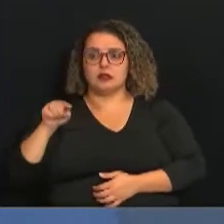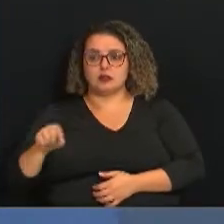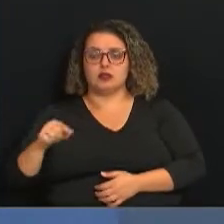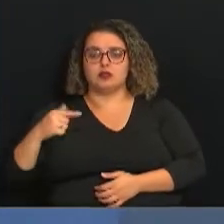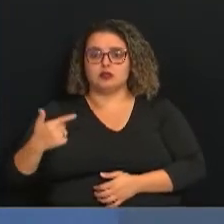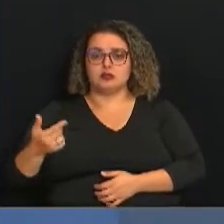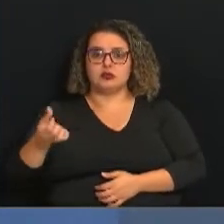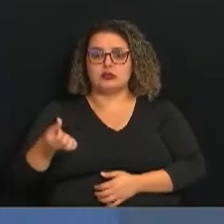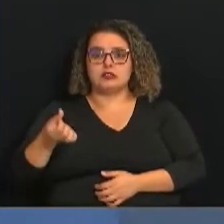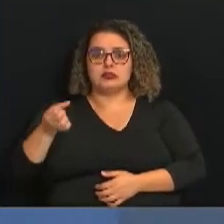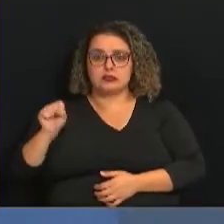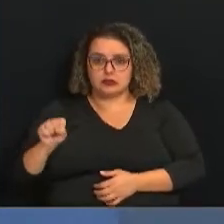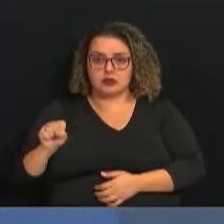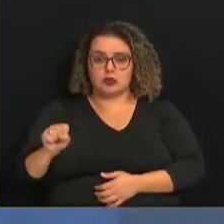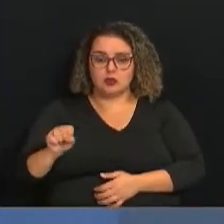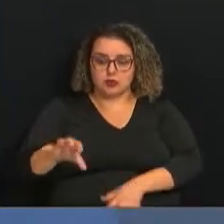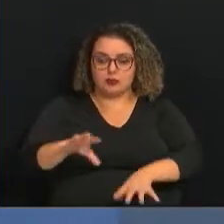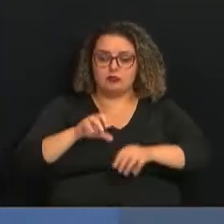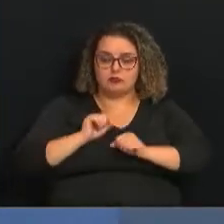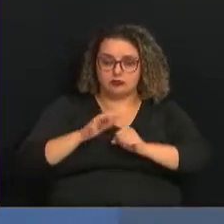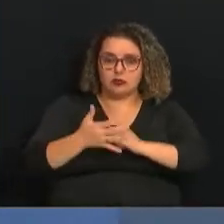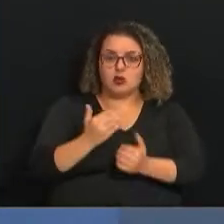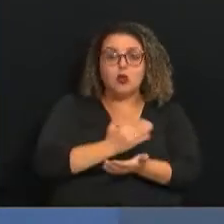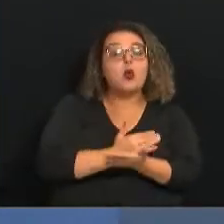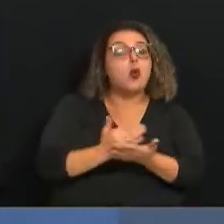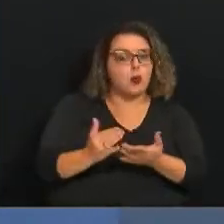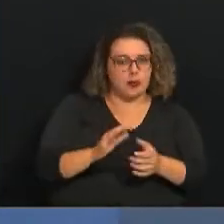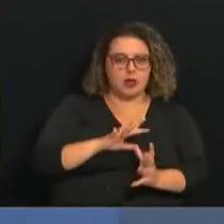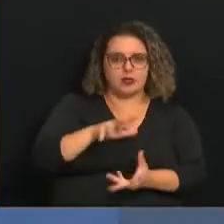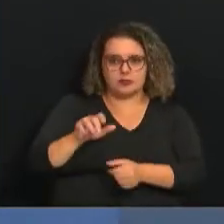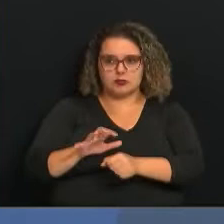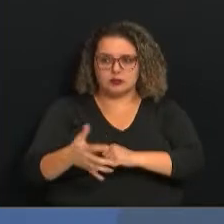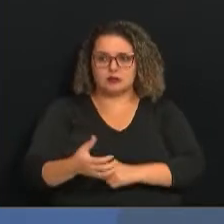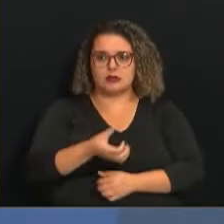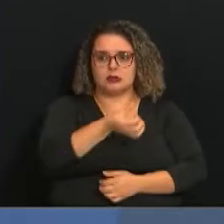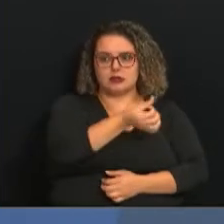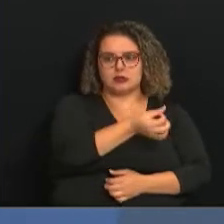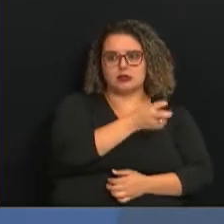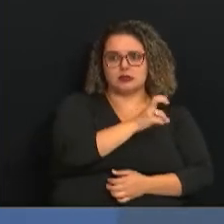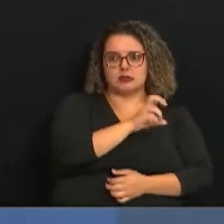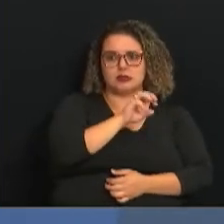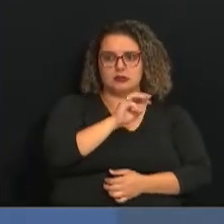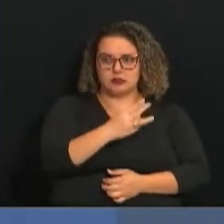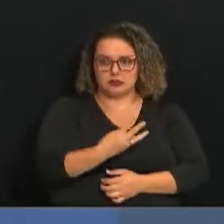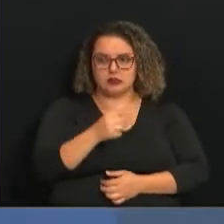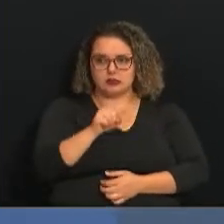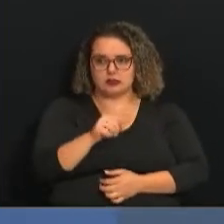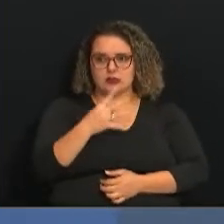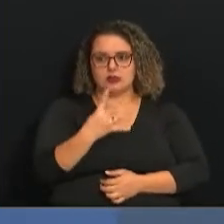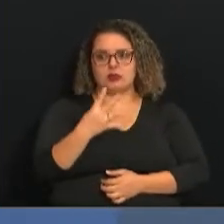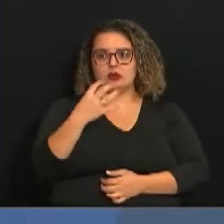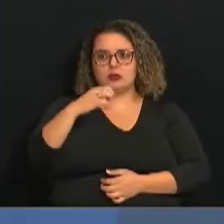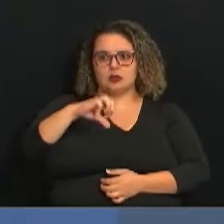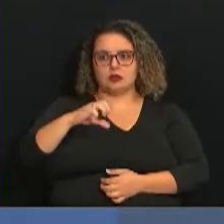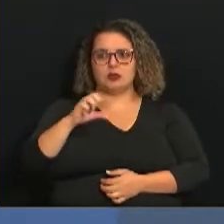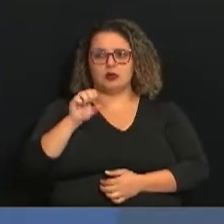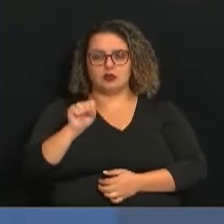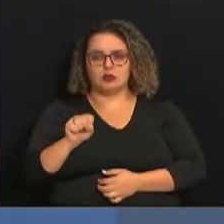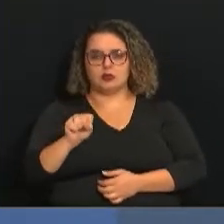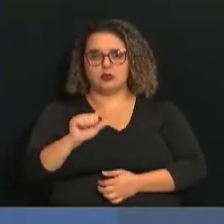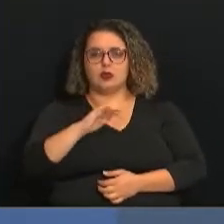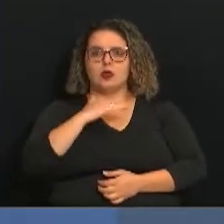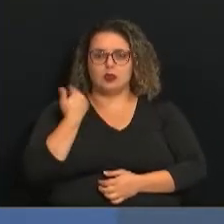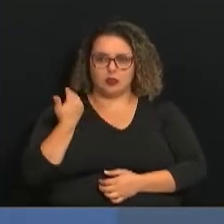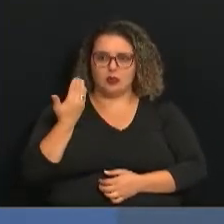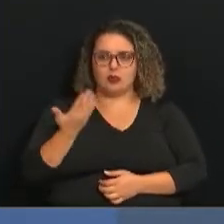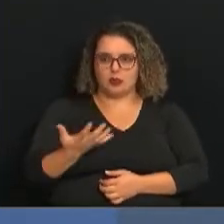casos da doença desde o início da pandemia, com 653.498 óbitos. Ficam aqui